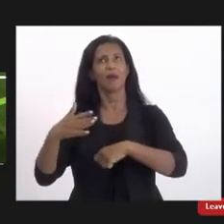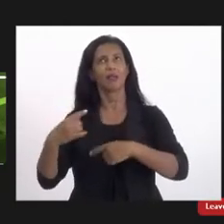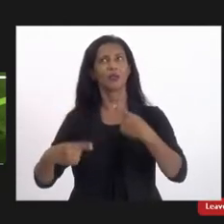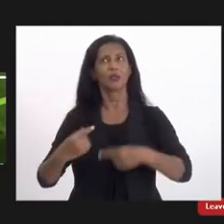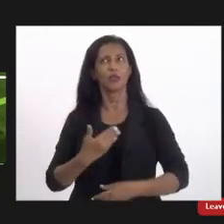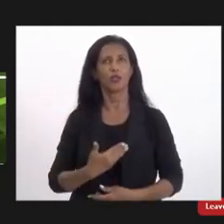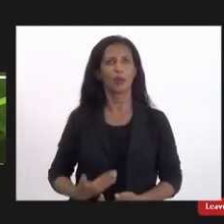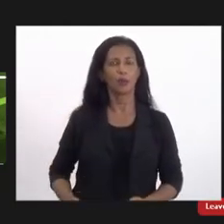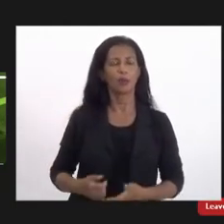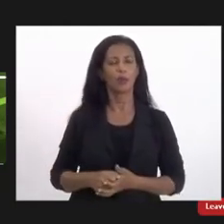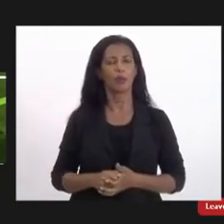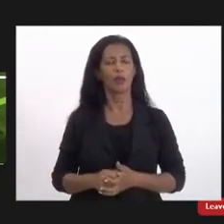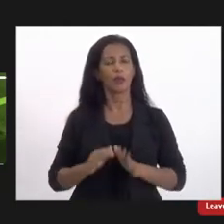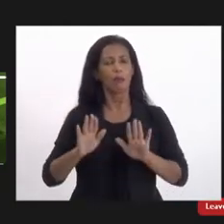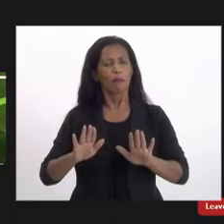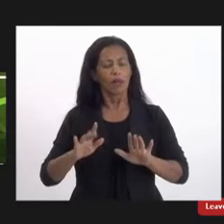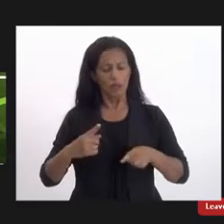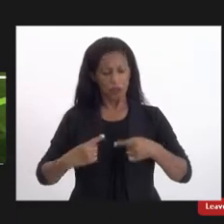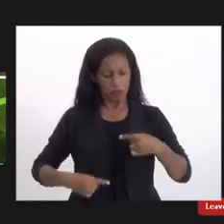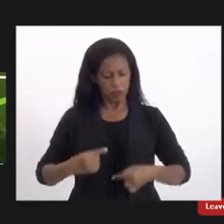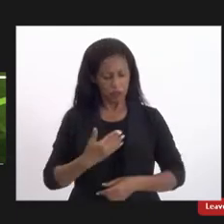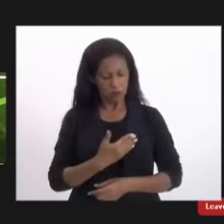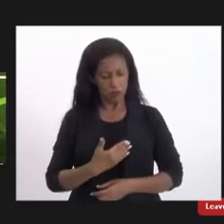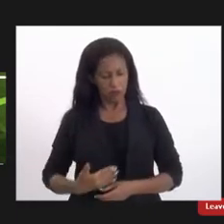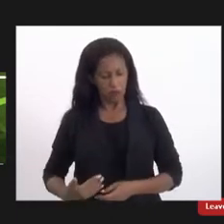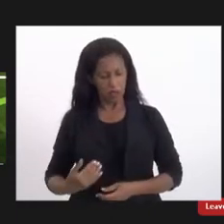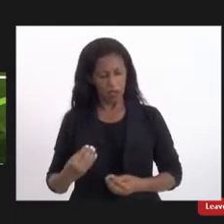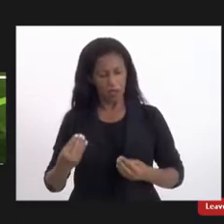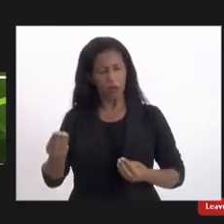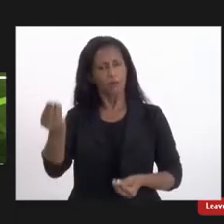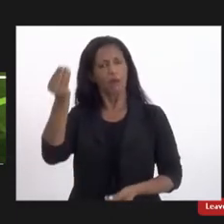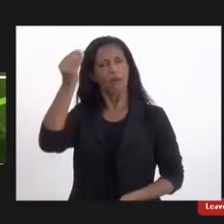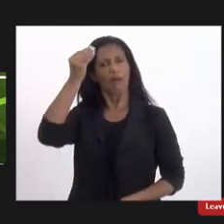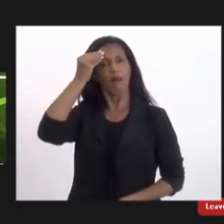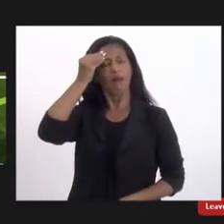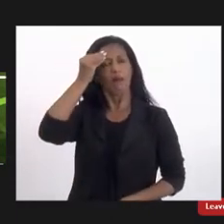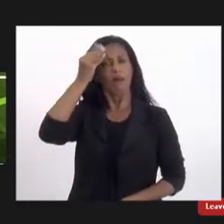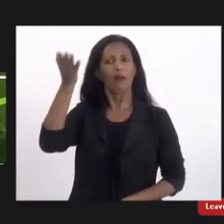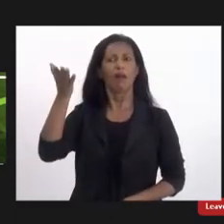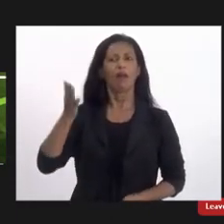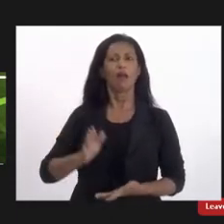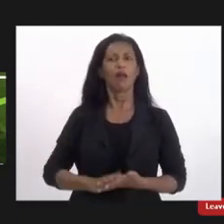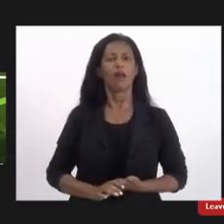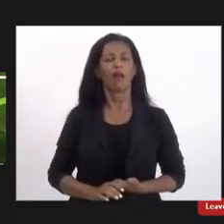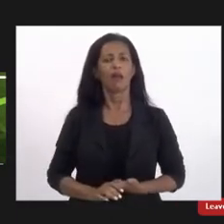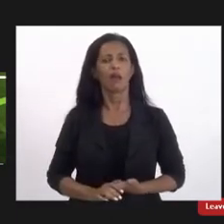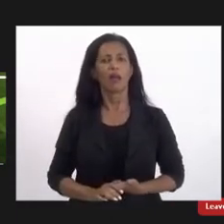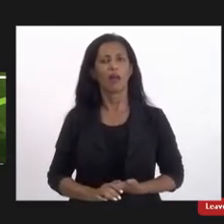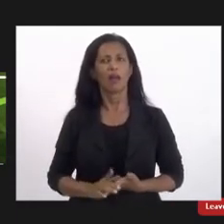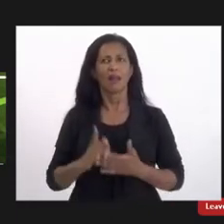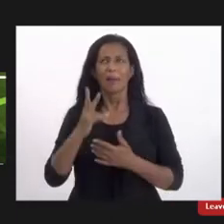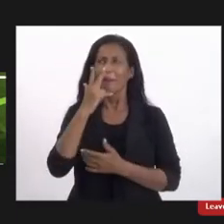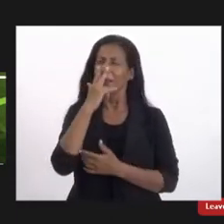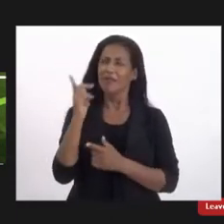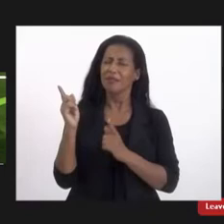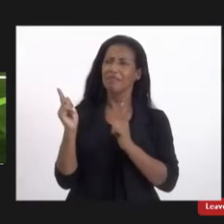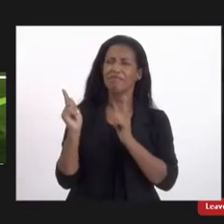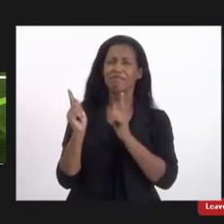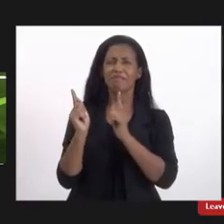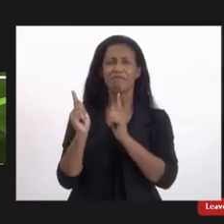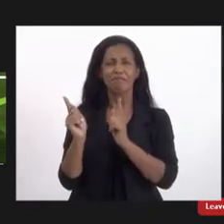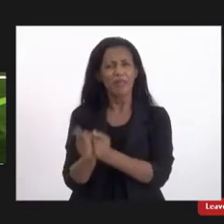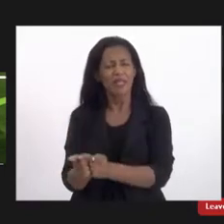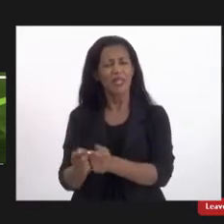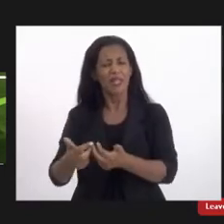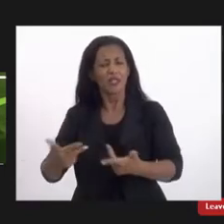públicas mas as políticas públicas no meu entendimento elas se fazem com pequenas coisas